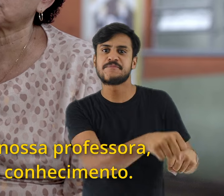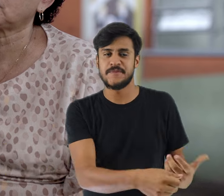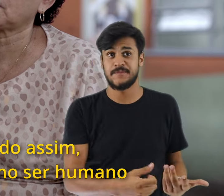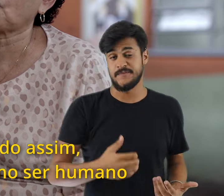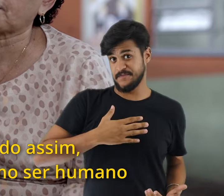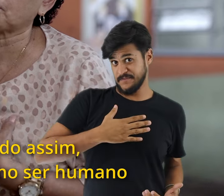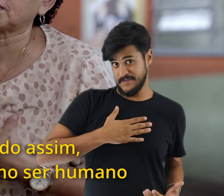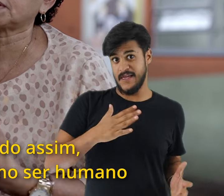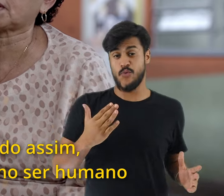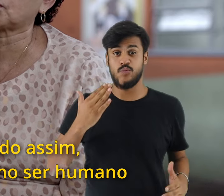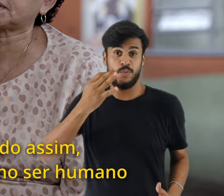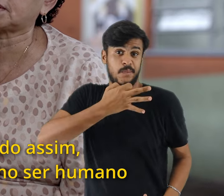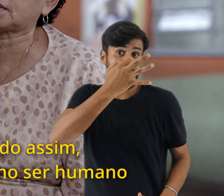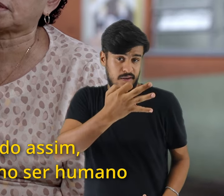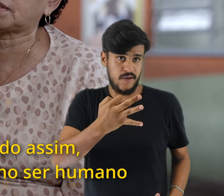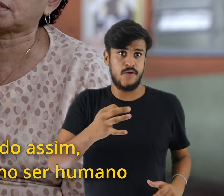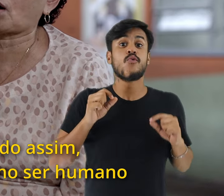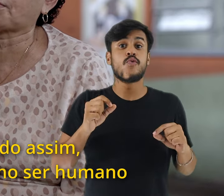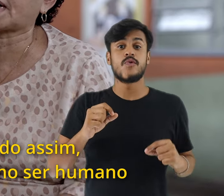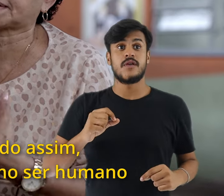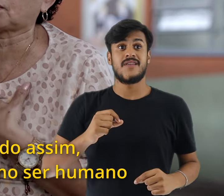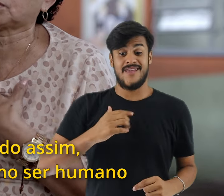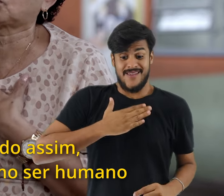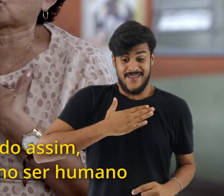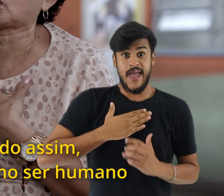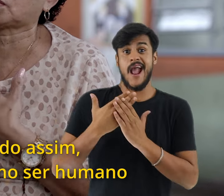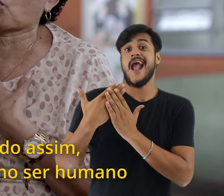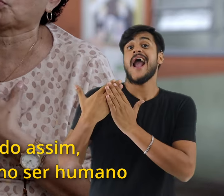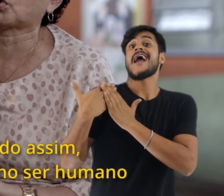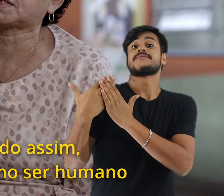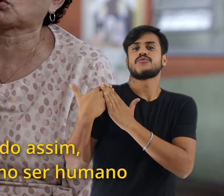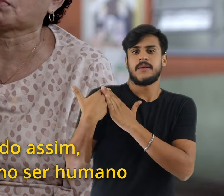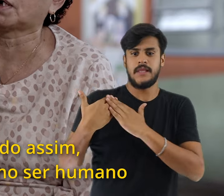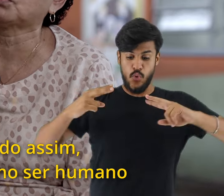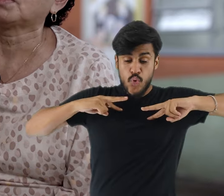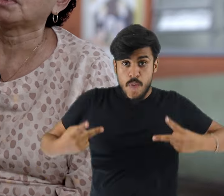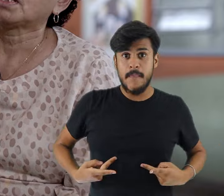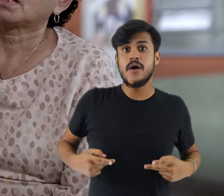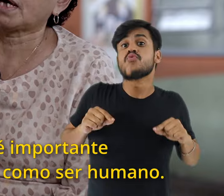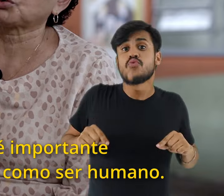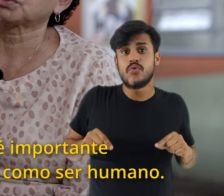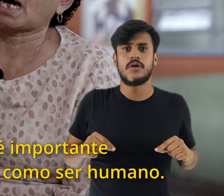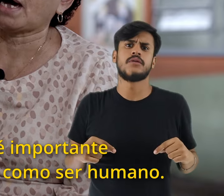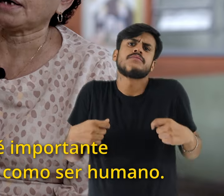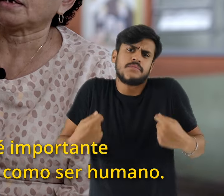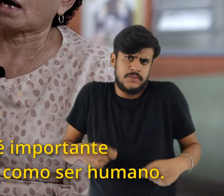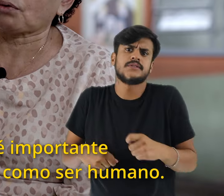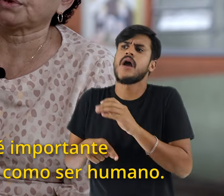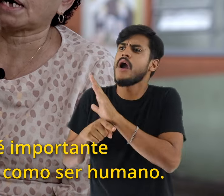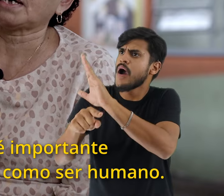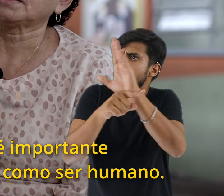E a gente, eu pelo menos entendo assim, que a obrigação como nós, ser humano, é ajudar